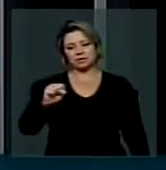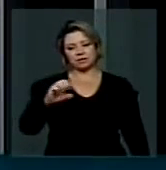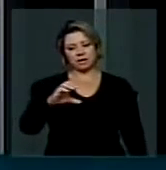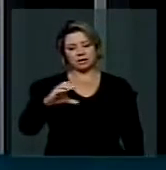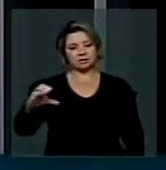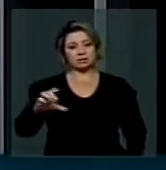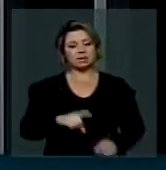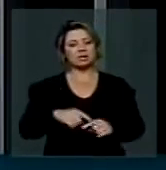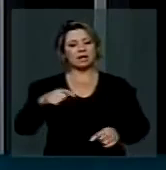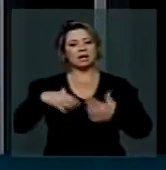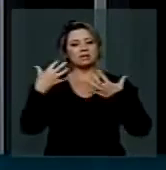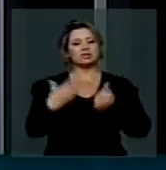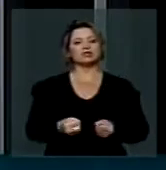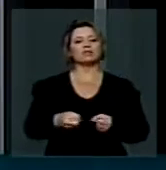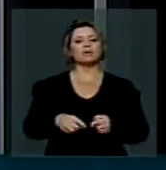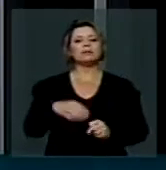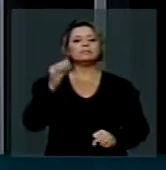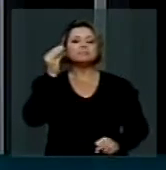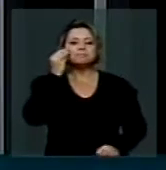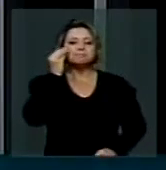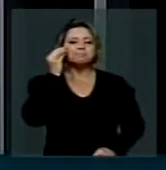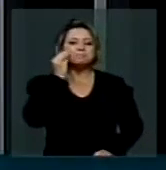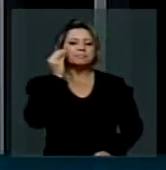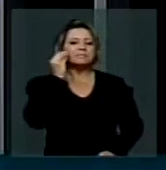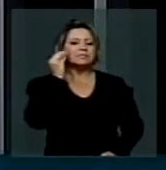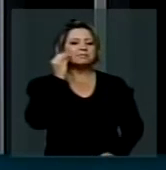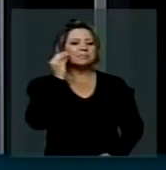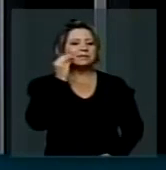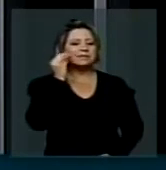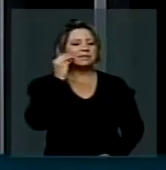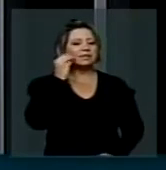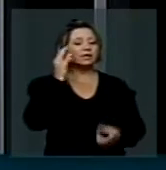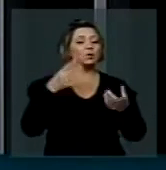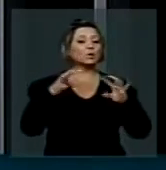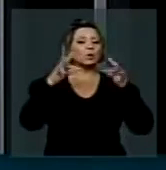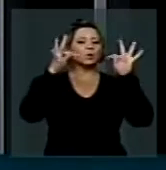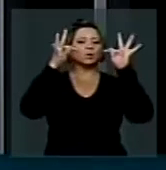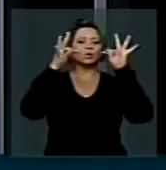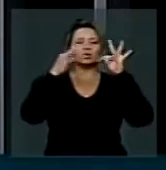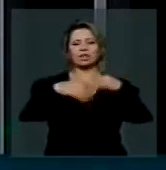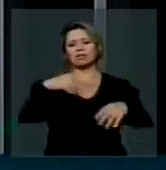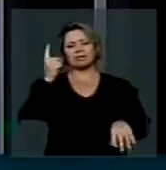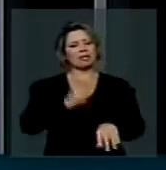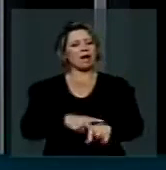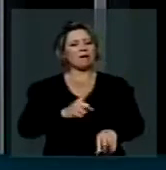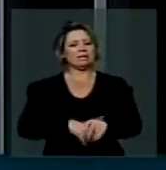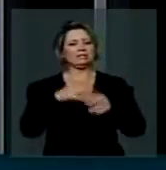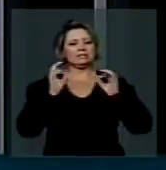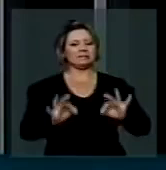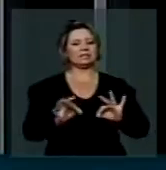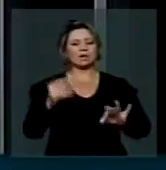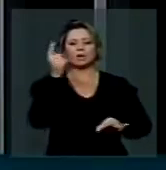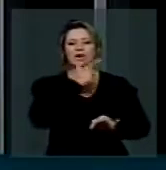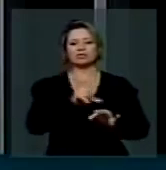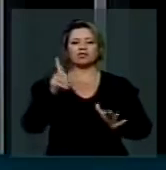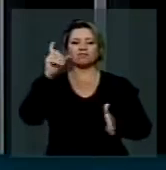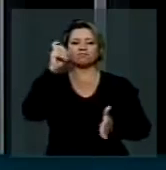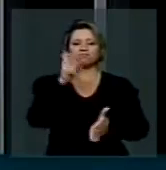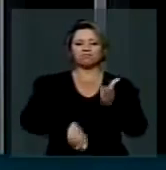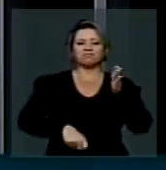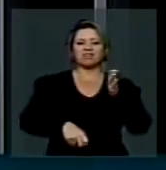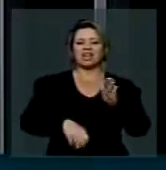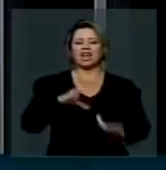do inventor para testar a tecnologia. O sucesso foi imediato e a chamada a